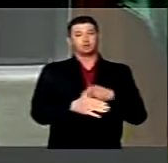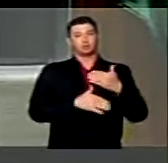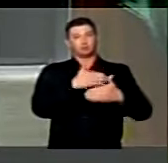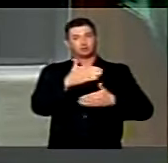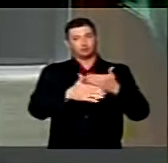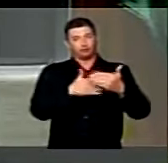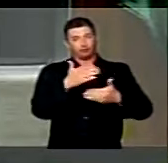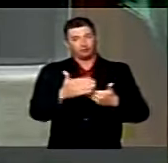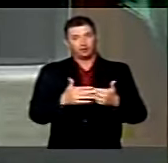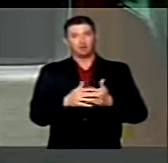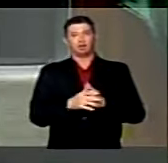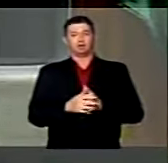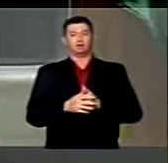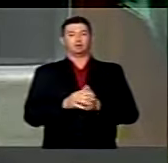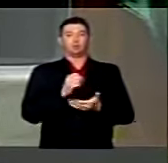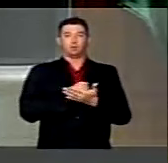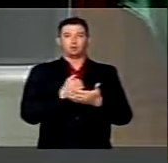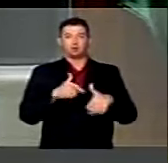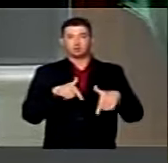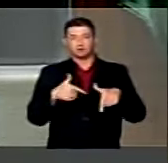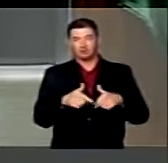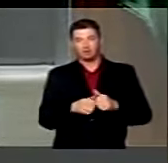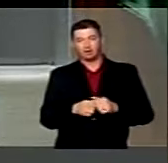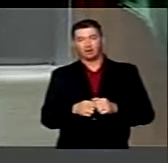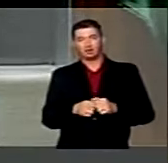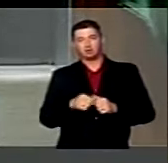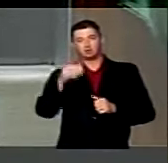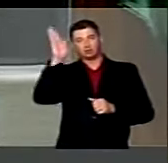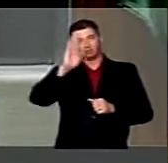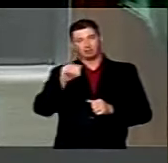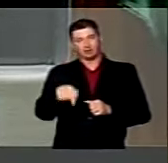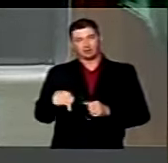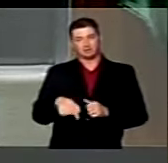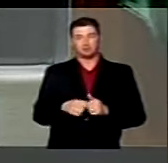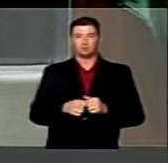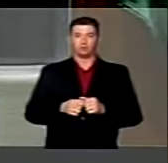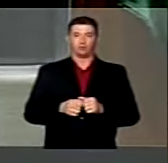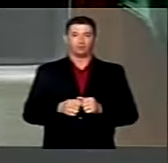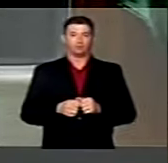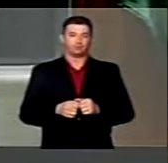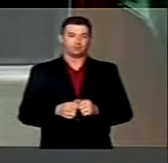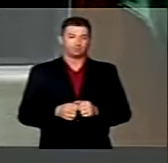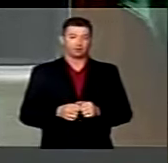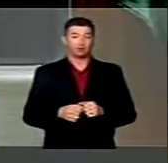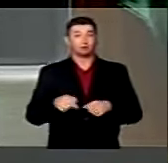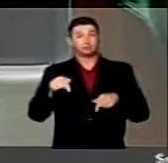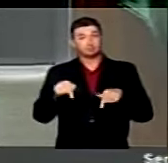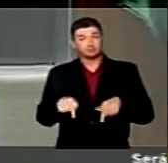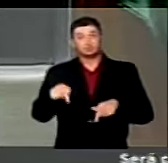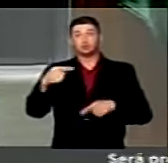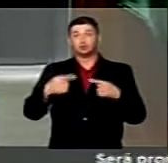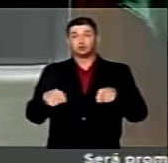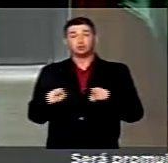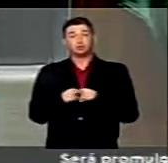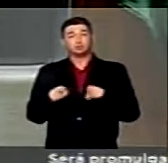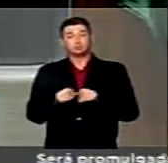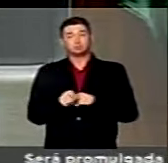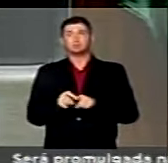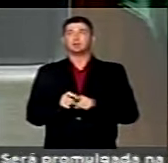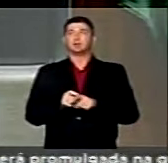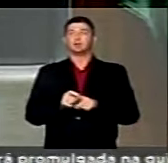desenvolvimento, geração de empregos no nosso país. Discutimos aqui o projeto